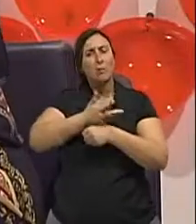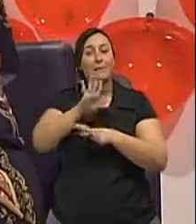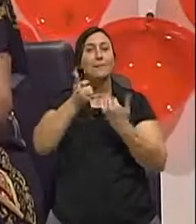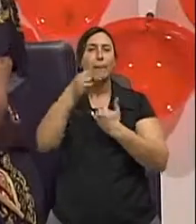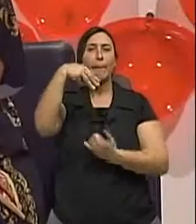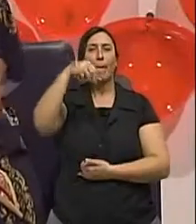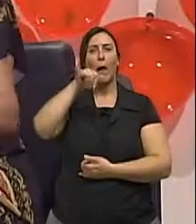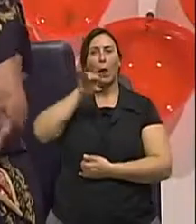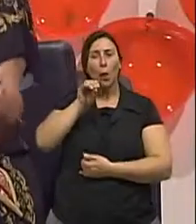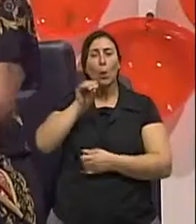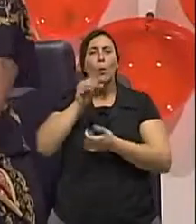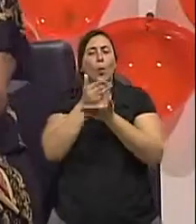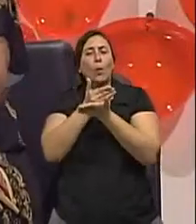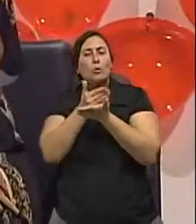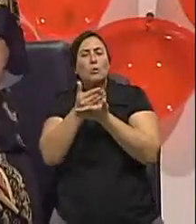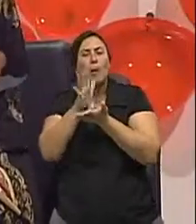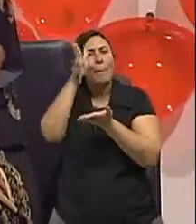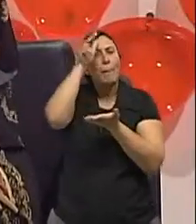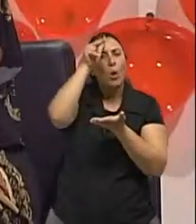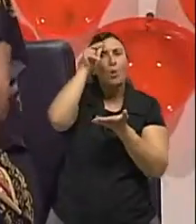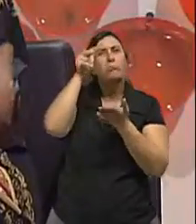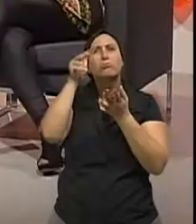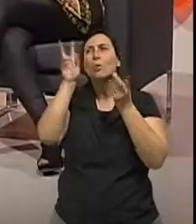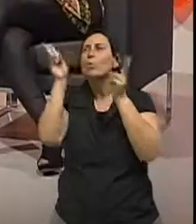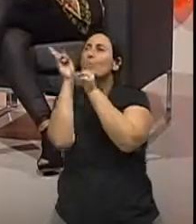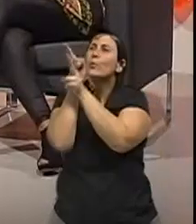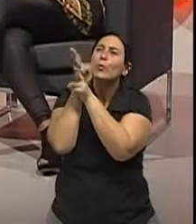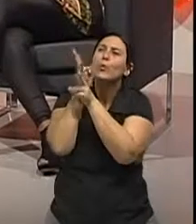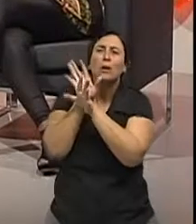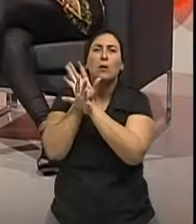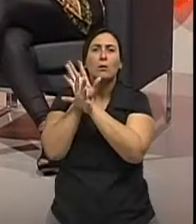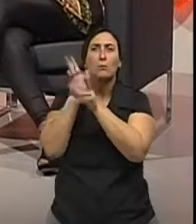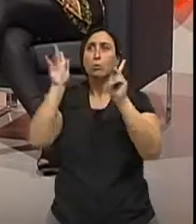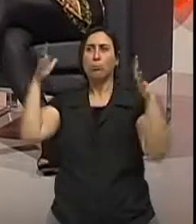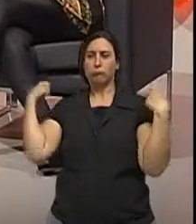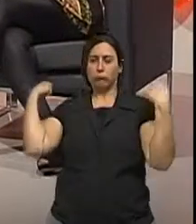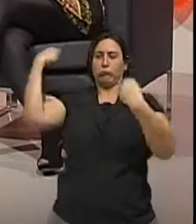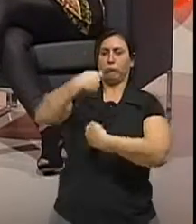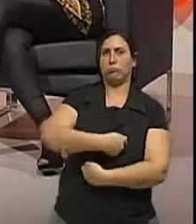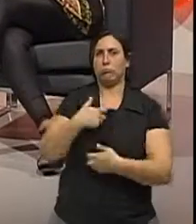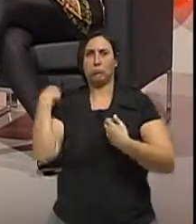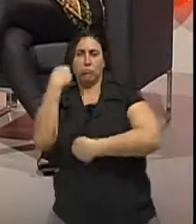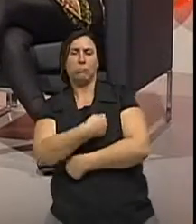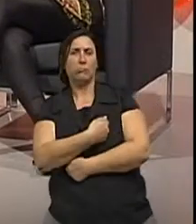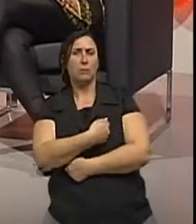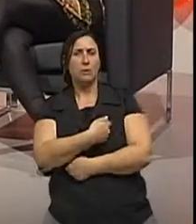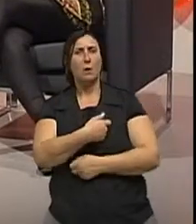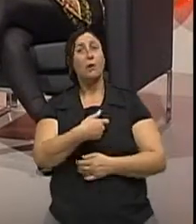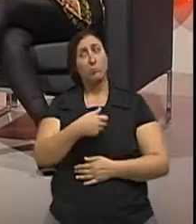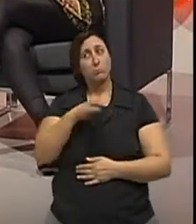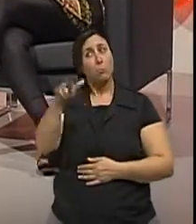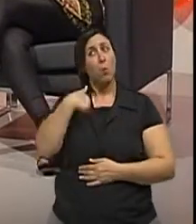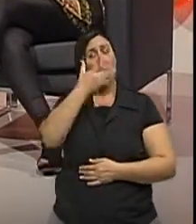friozinho, já entram, começou em abril, qualquer ventinho que deu em abril, já se cobriram todos, botaram um casaco. Mas eu acho